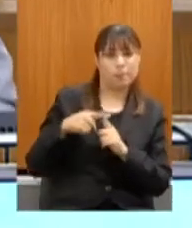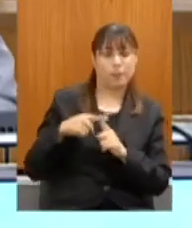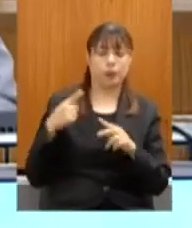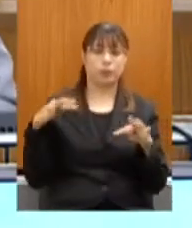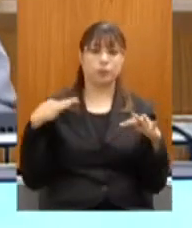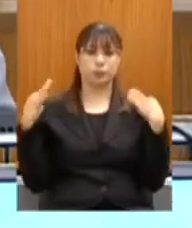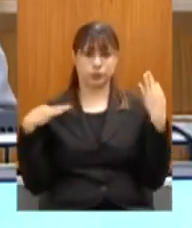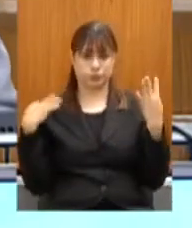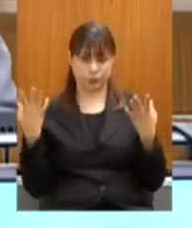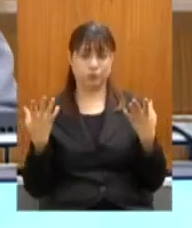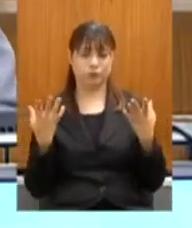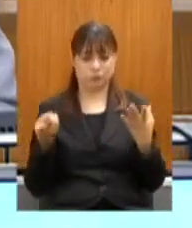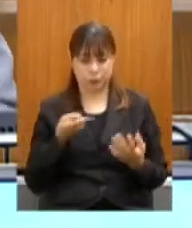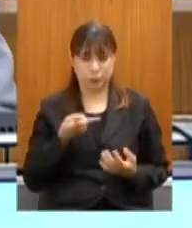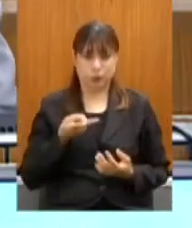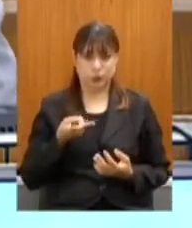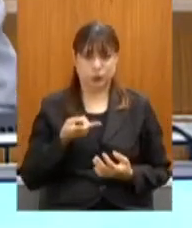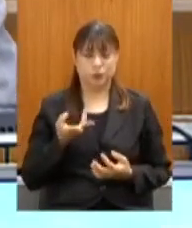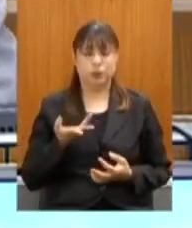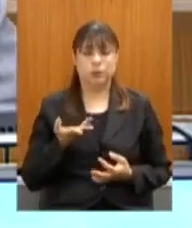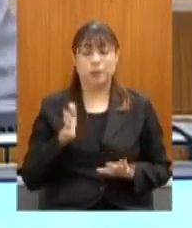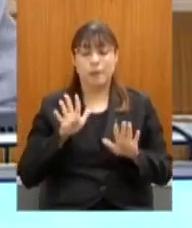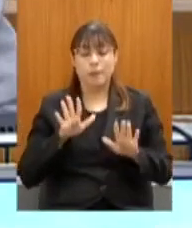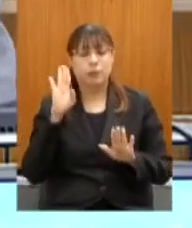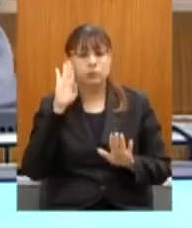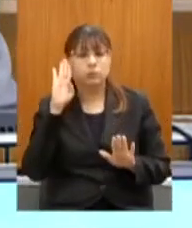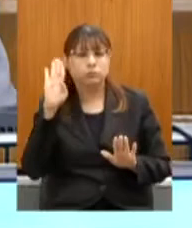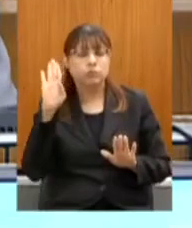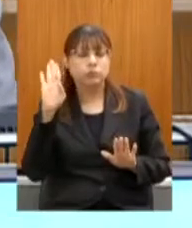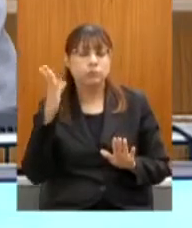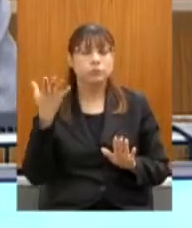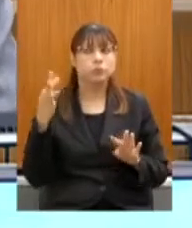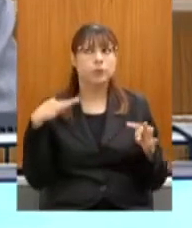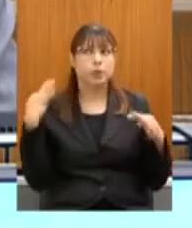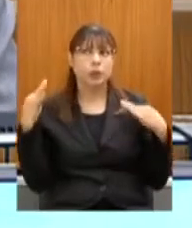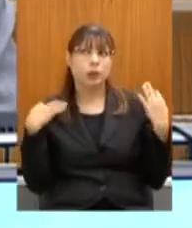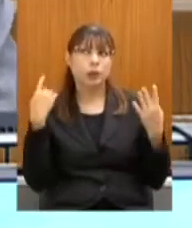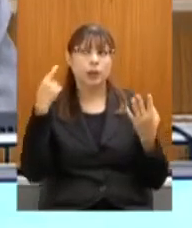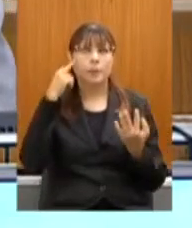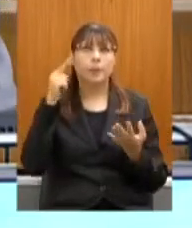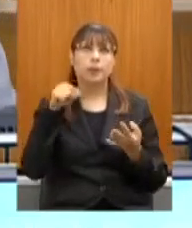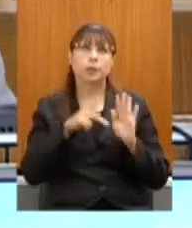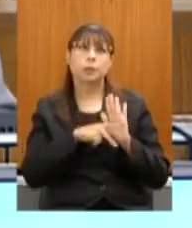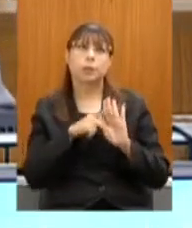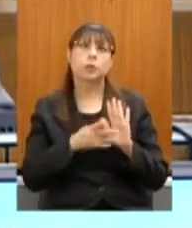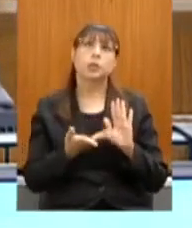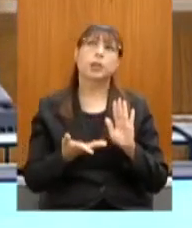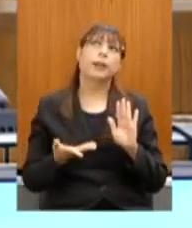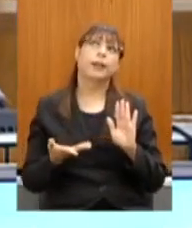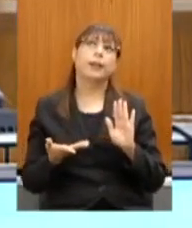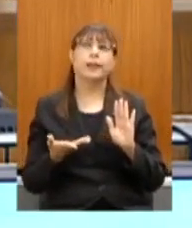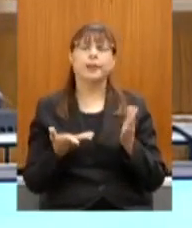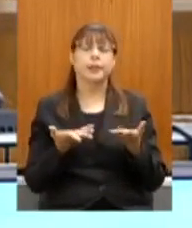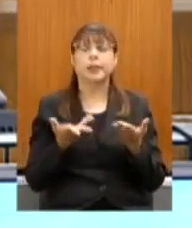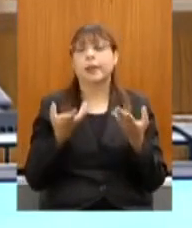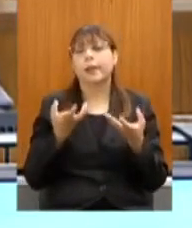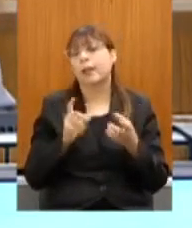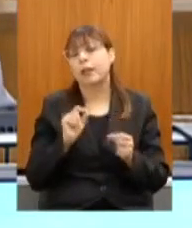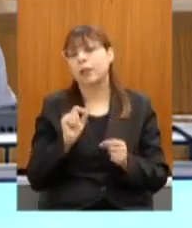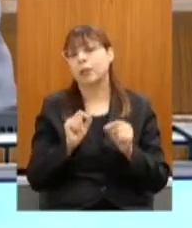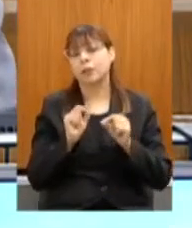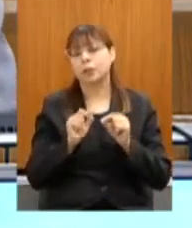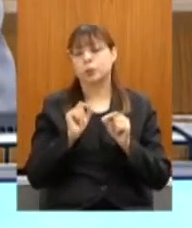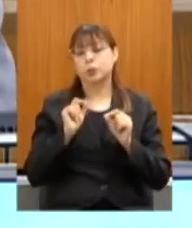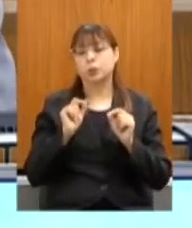como para o turismo, mas, especificamente no turismo, ele quer trazer e fazer com que os